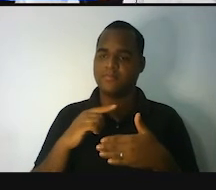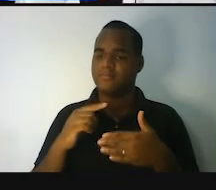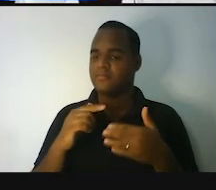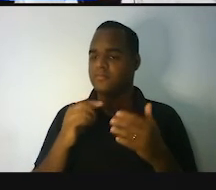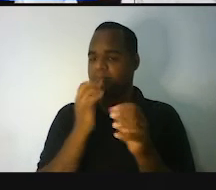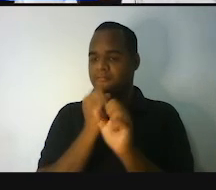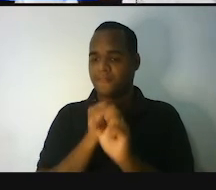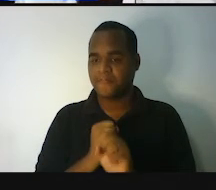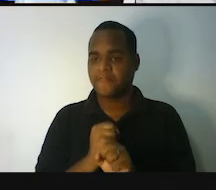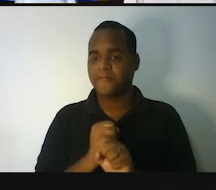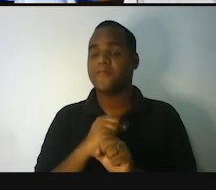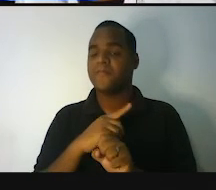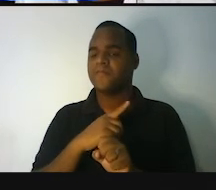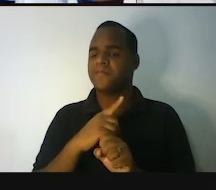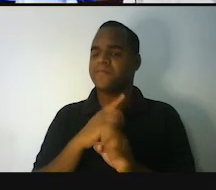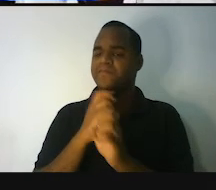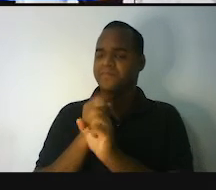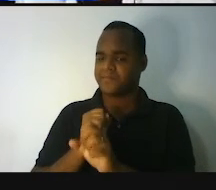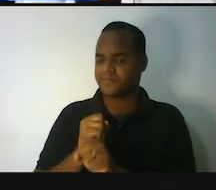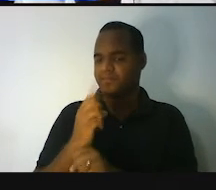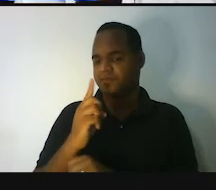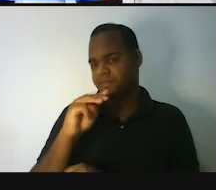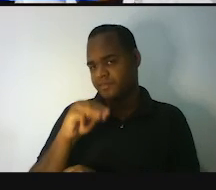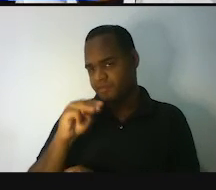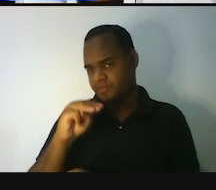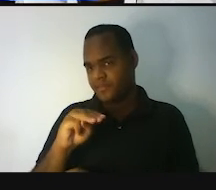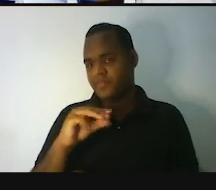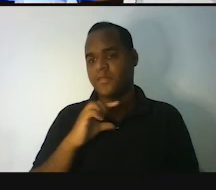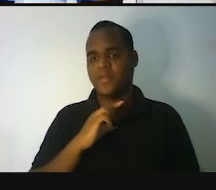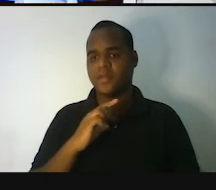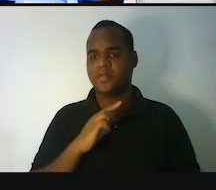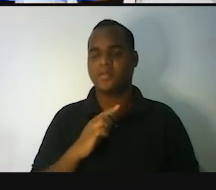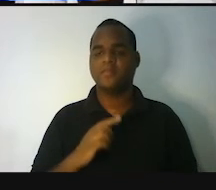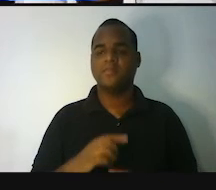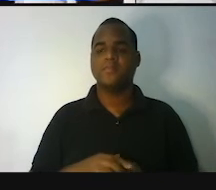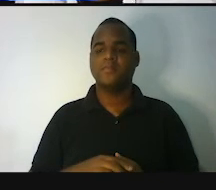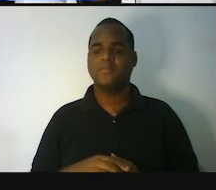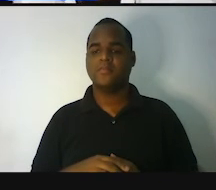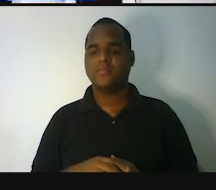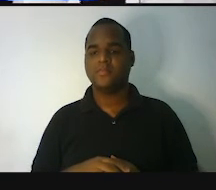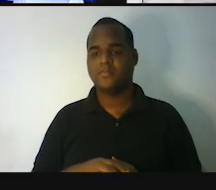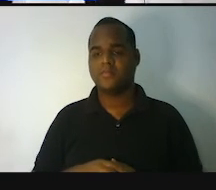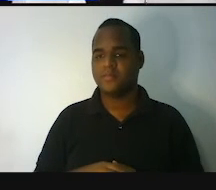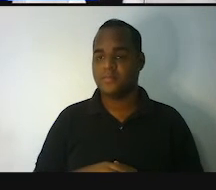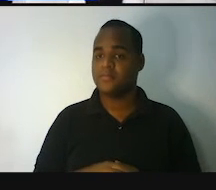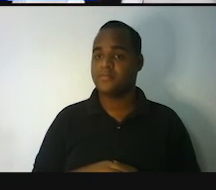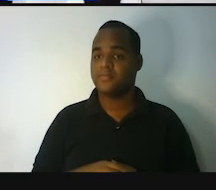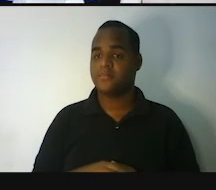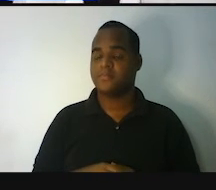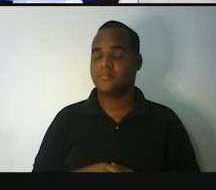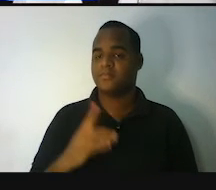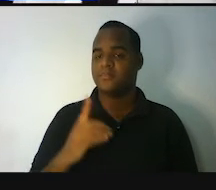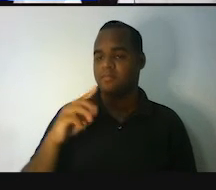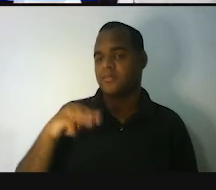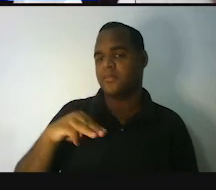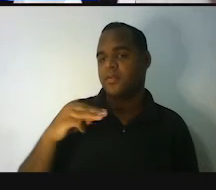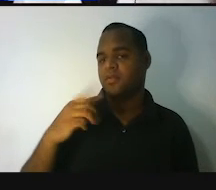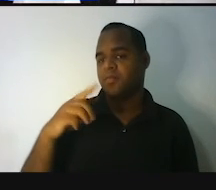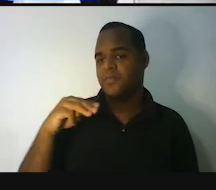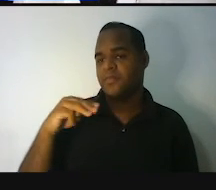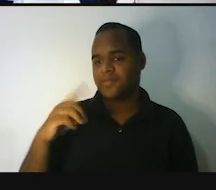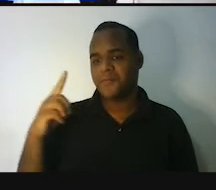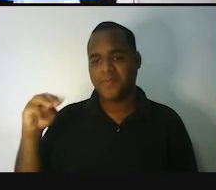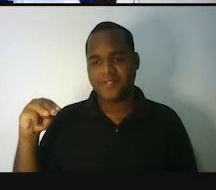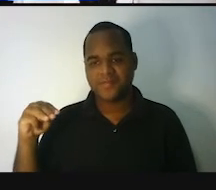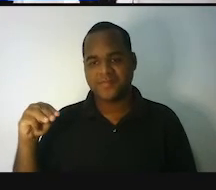E aí as dimensões dessa caixa é um metro. Como assim, professor? As dimensões, ó. Comprimento, altura